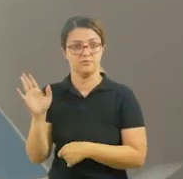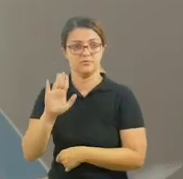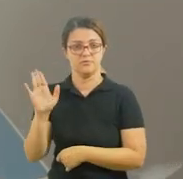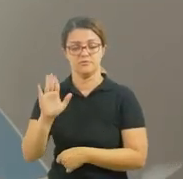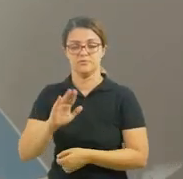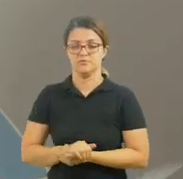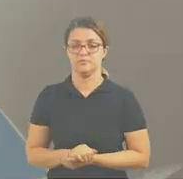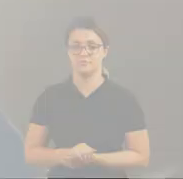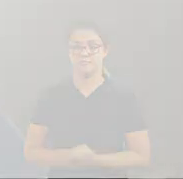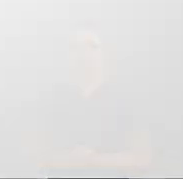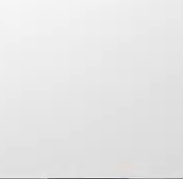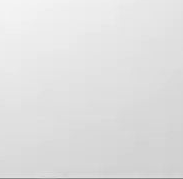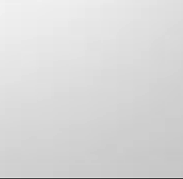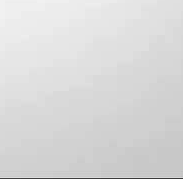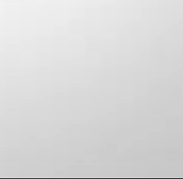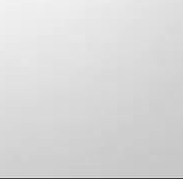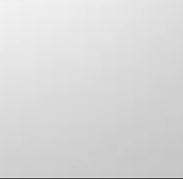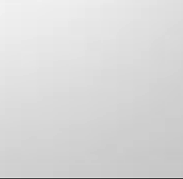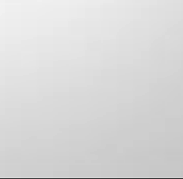ok? Bye, bye!